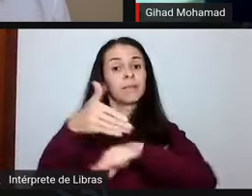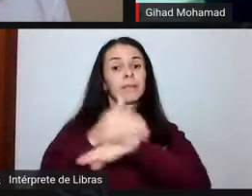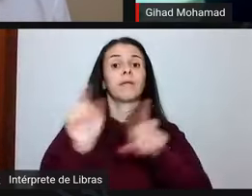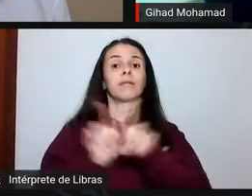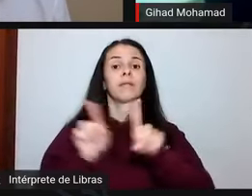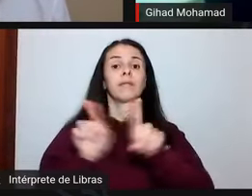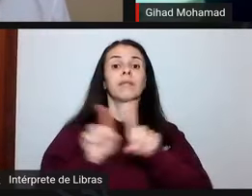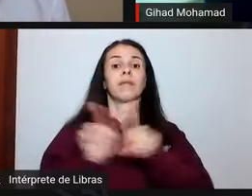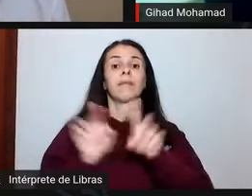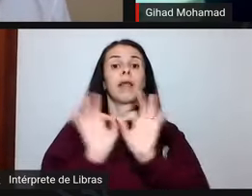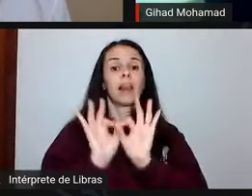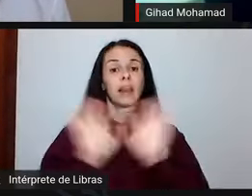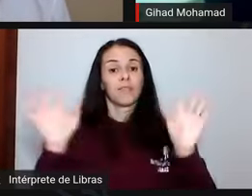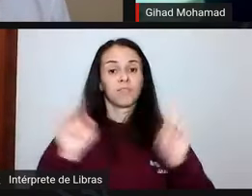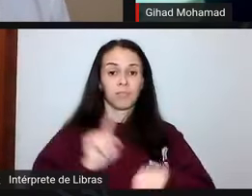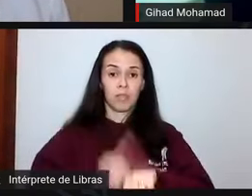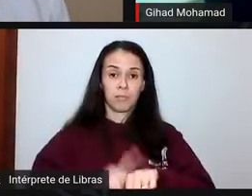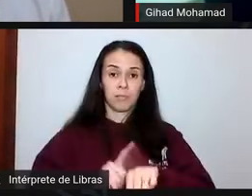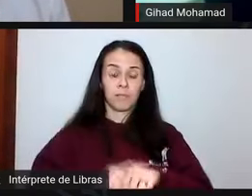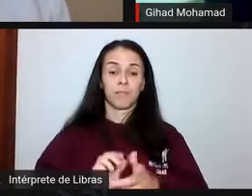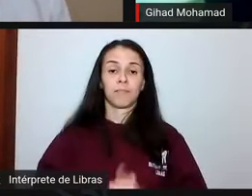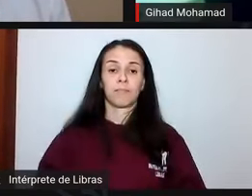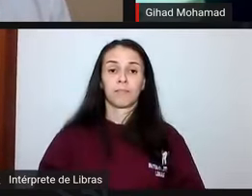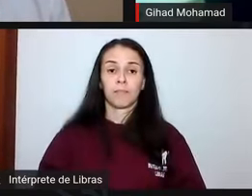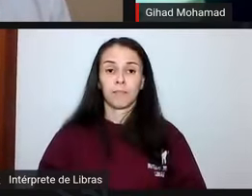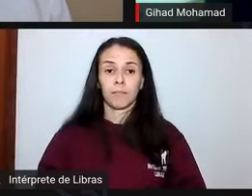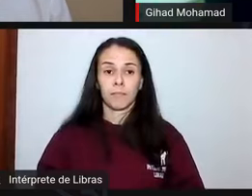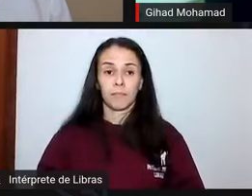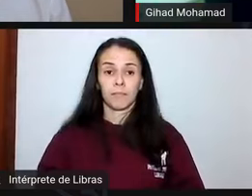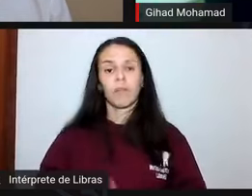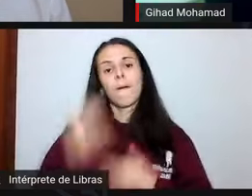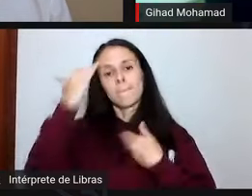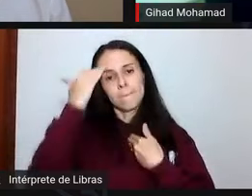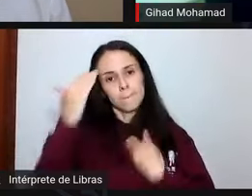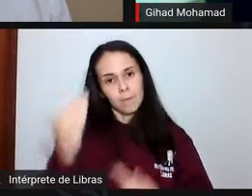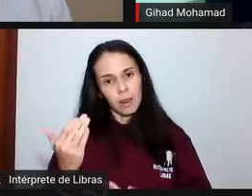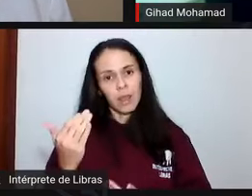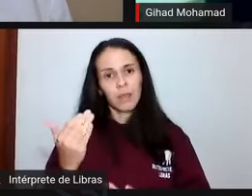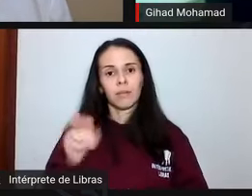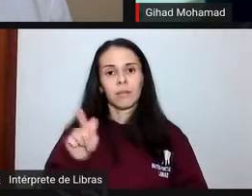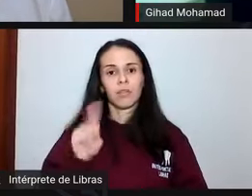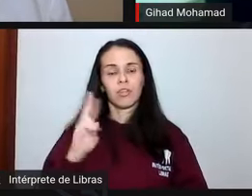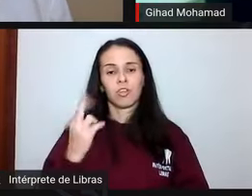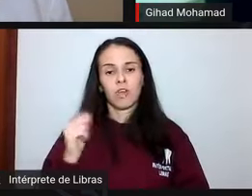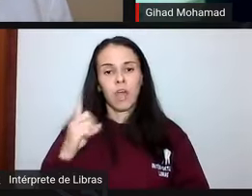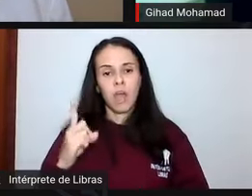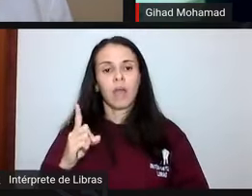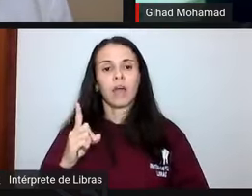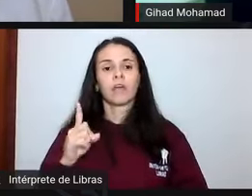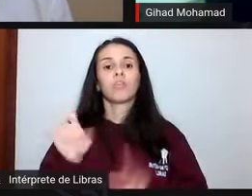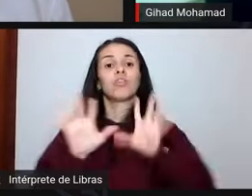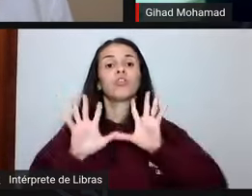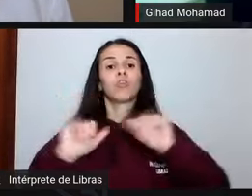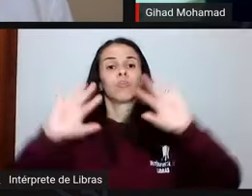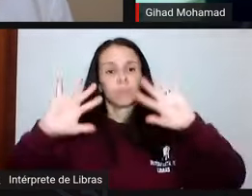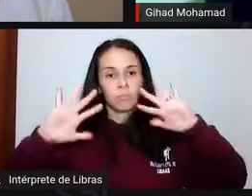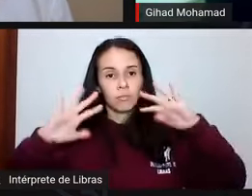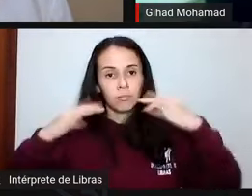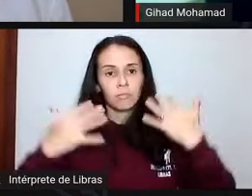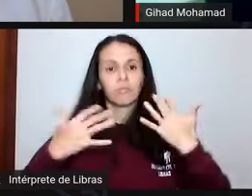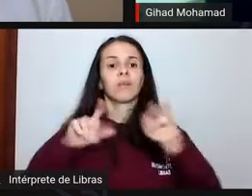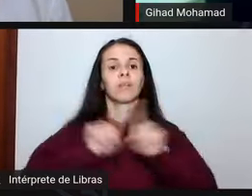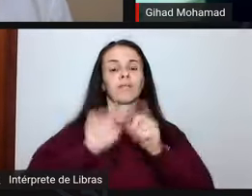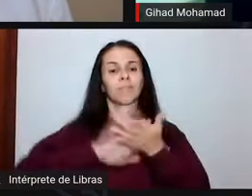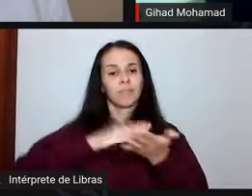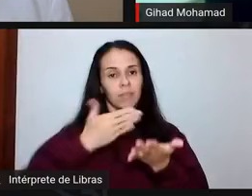disponibilidade de tempo. Obrigado, professor. Obrigado a aqueles que nos acompanham, a nossa equipe de intérpretes e